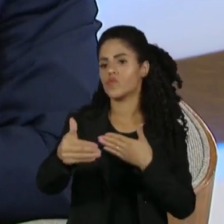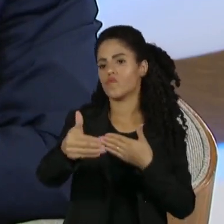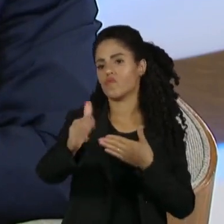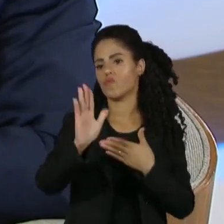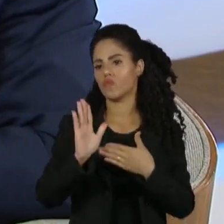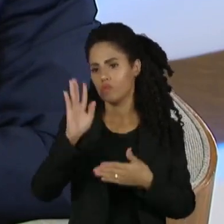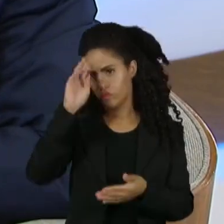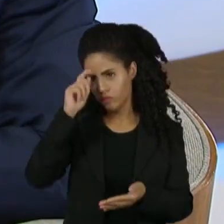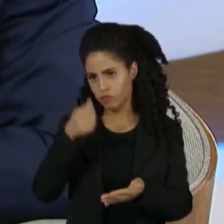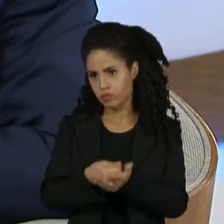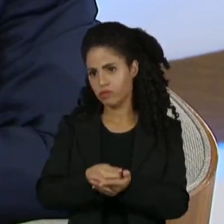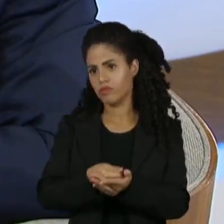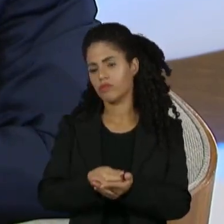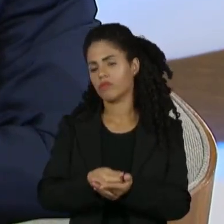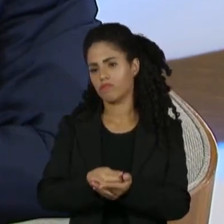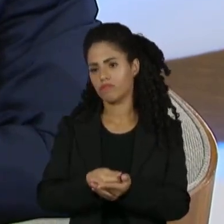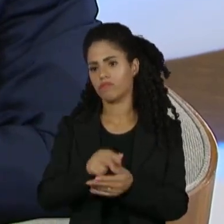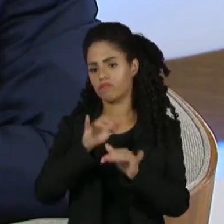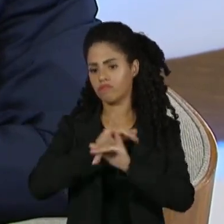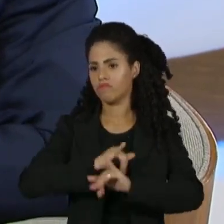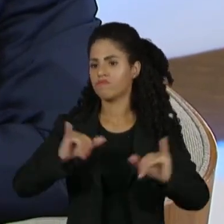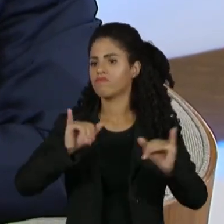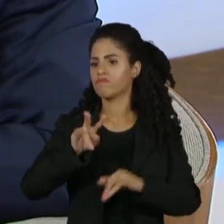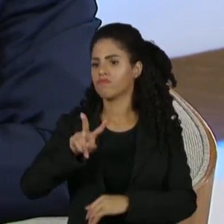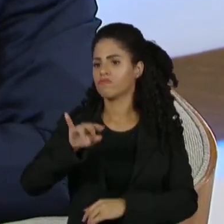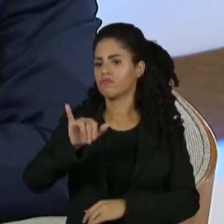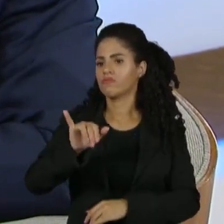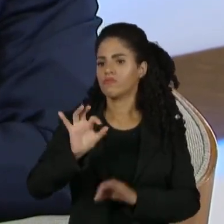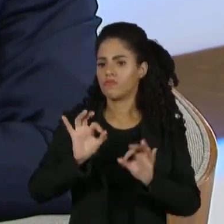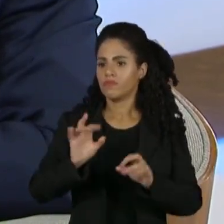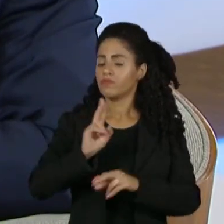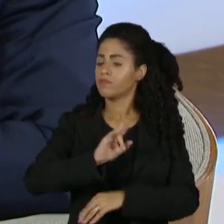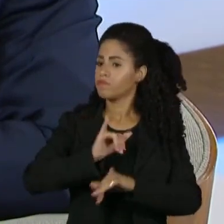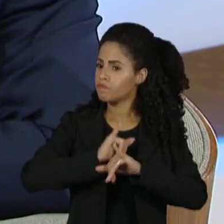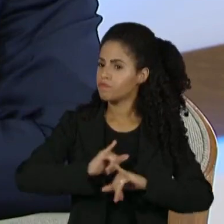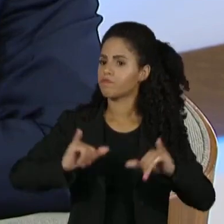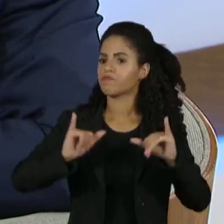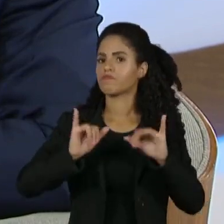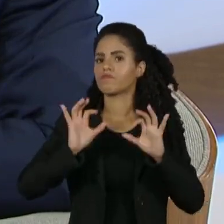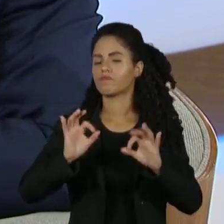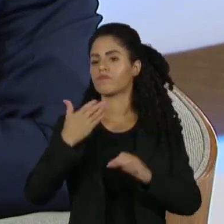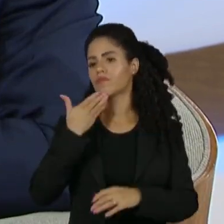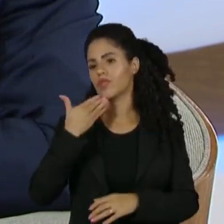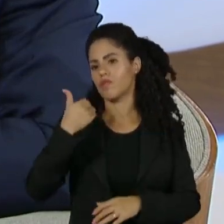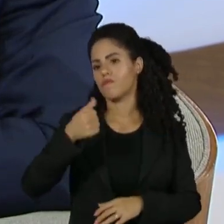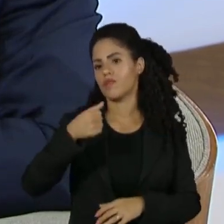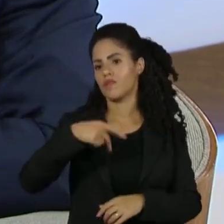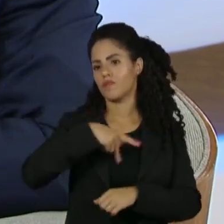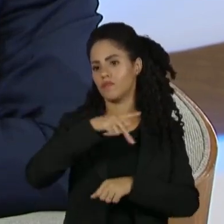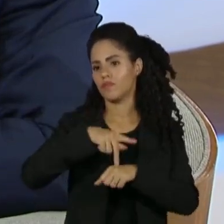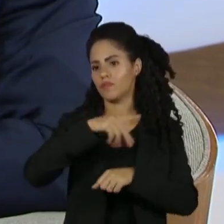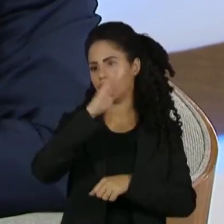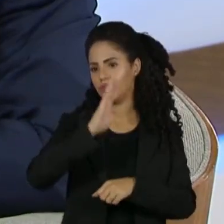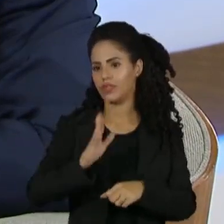quando essa decisão tiver que ser anunciada, seja anunciada para aquilo que for o melhor para o Brasil naquele momento. Muito obrigada.